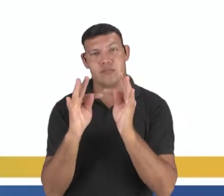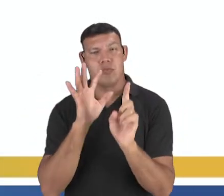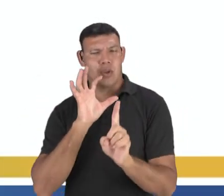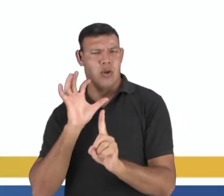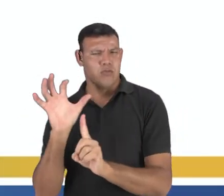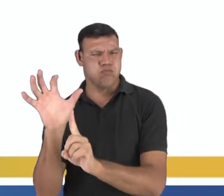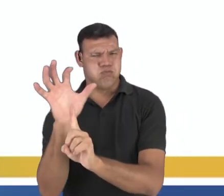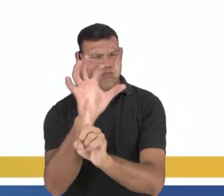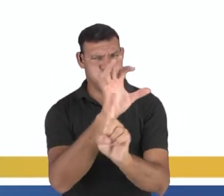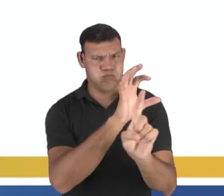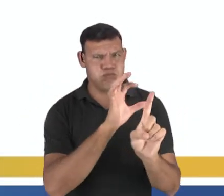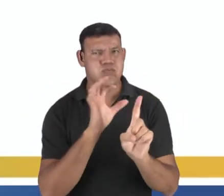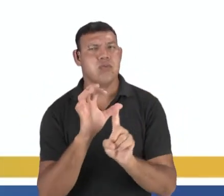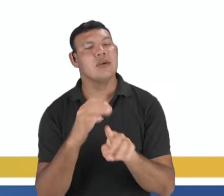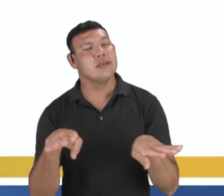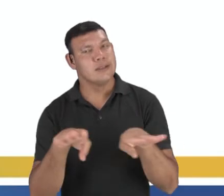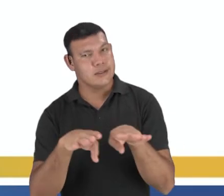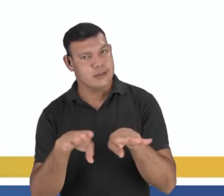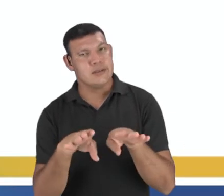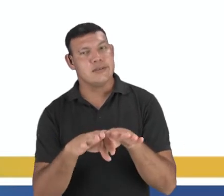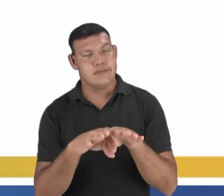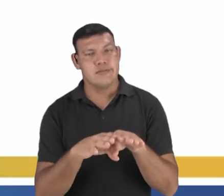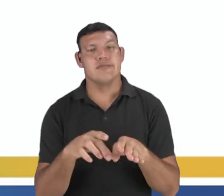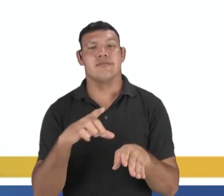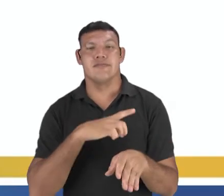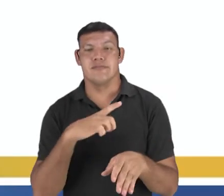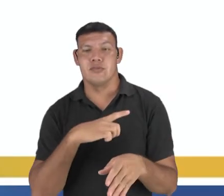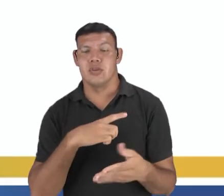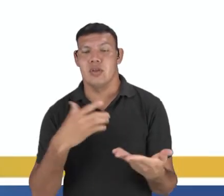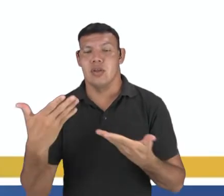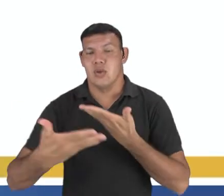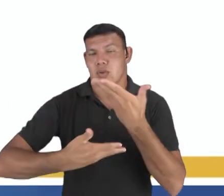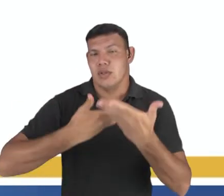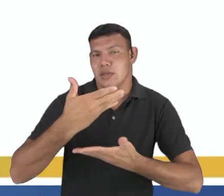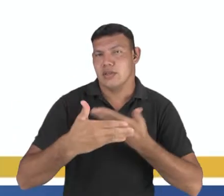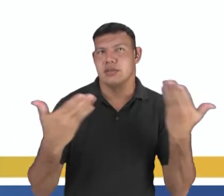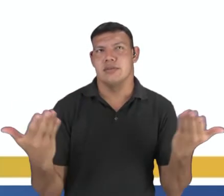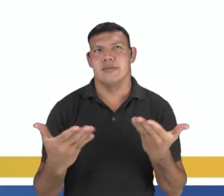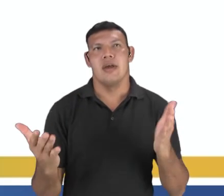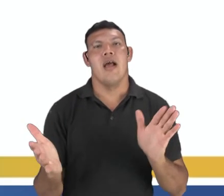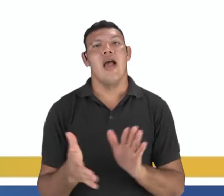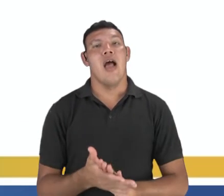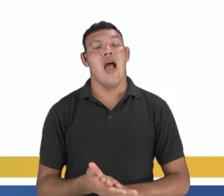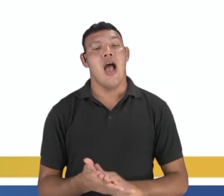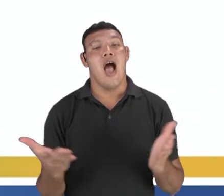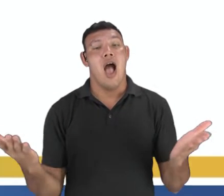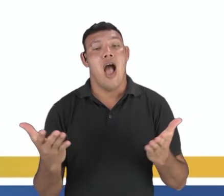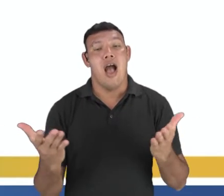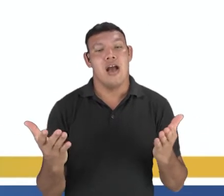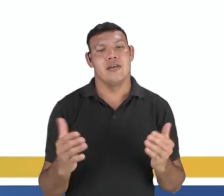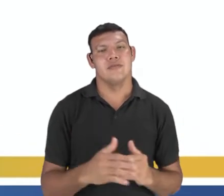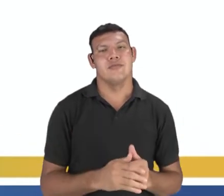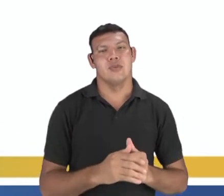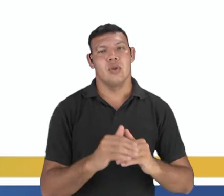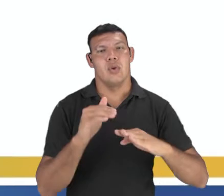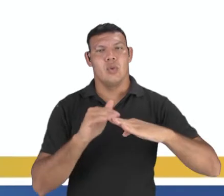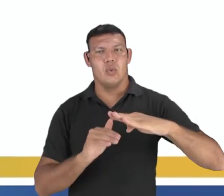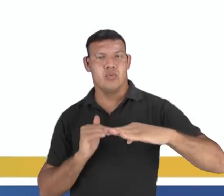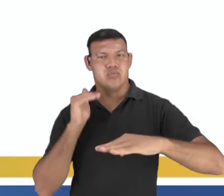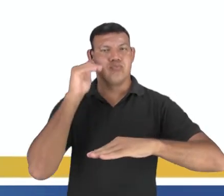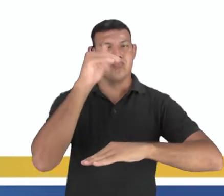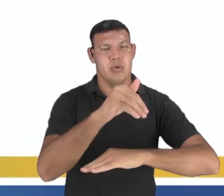as tecnologias embora se influenciassem puderam e podem coexistir até hoje. E aí vamos dar um salto então para